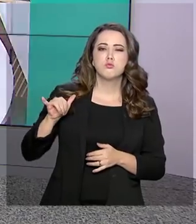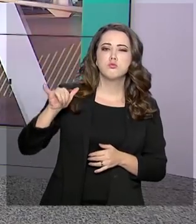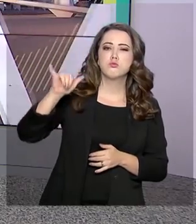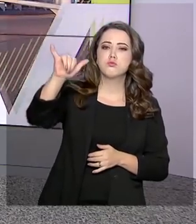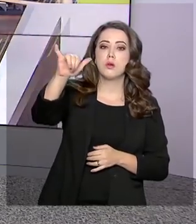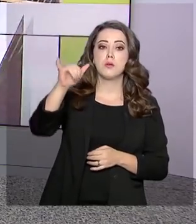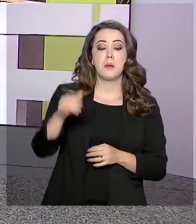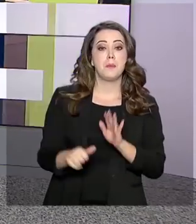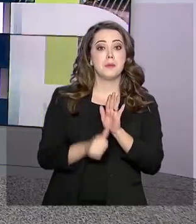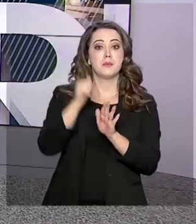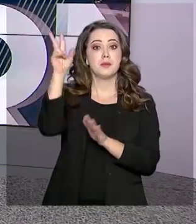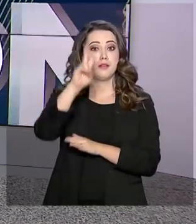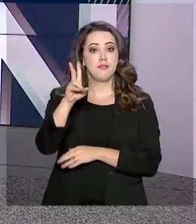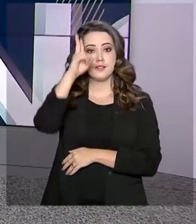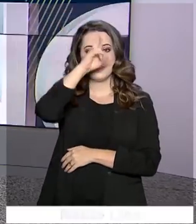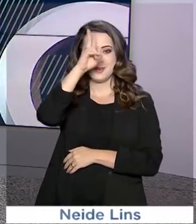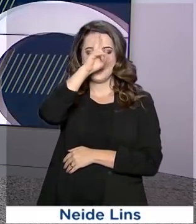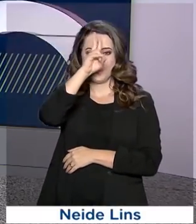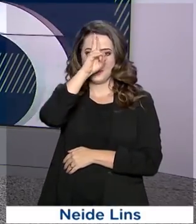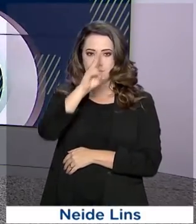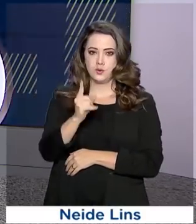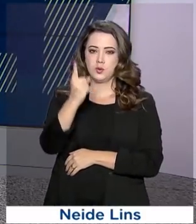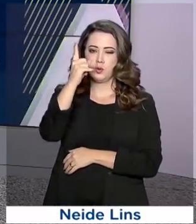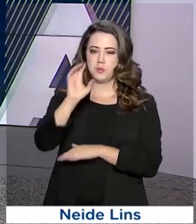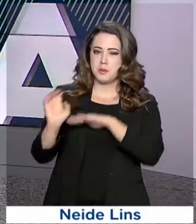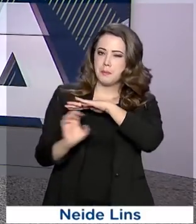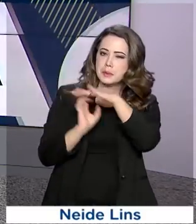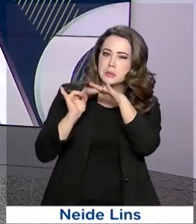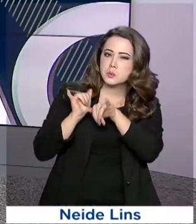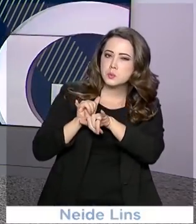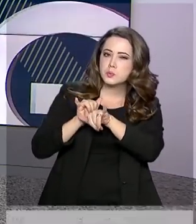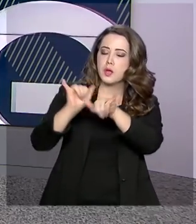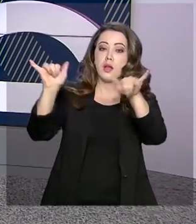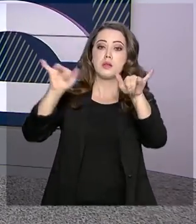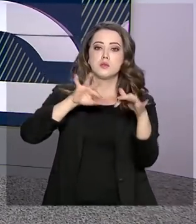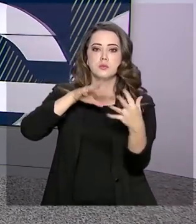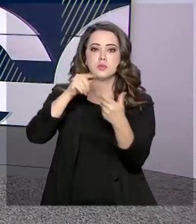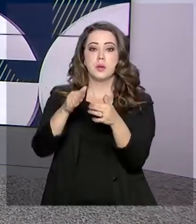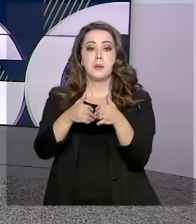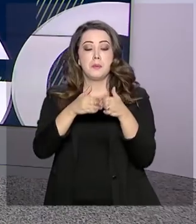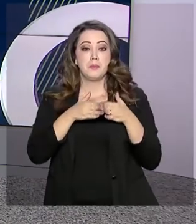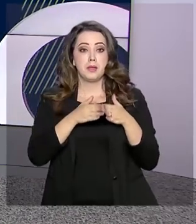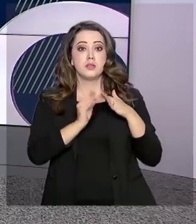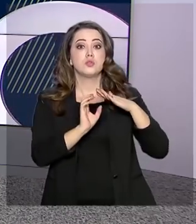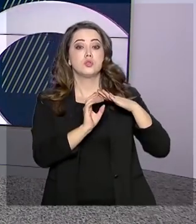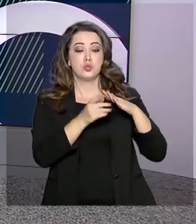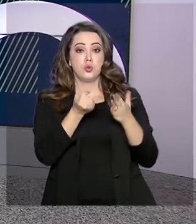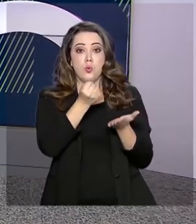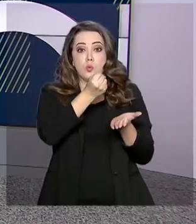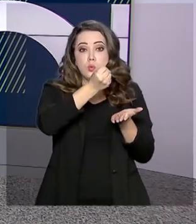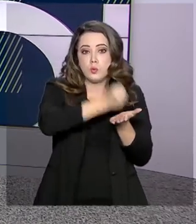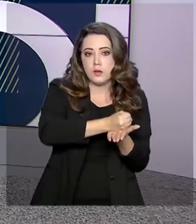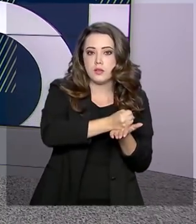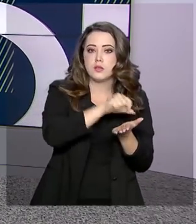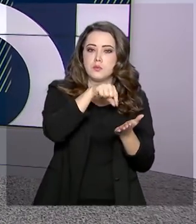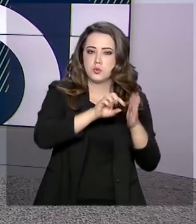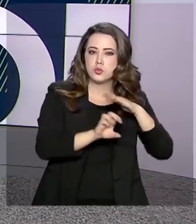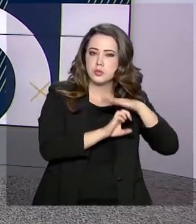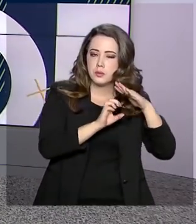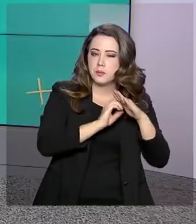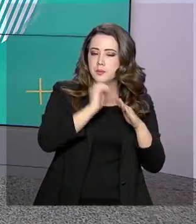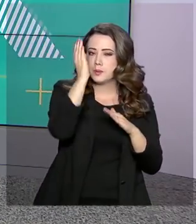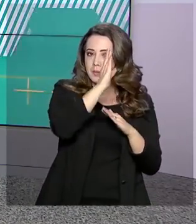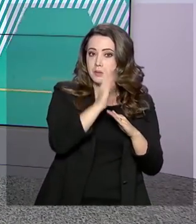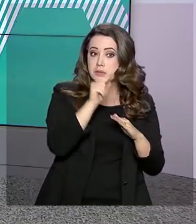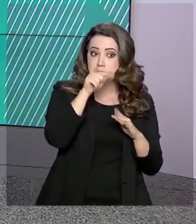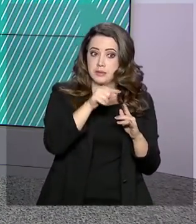civil. Pela primeira vez na história, uma companhia aérea internacional solicita registro de empresa brasileira com sede administrativa